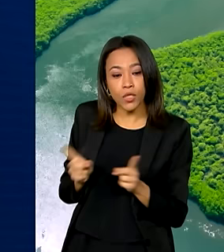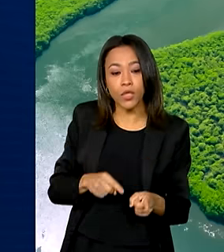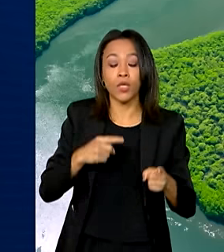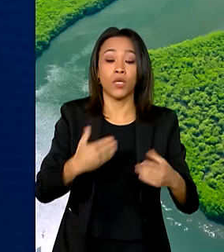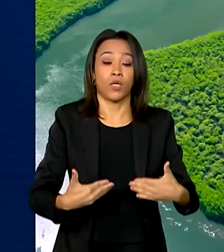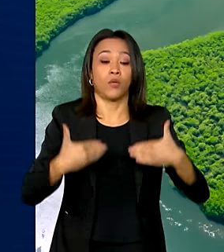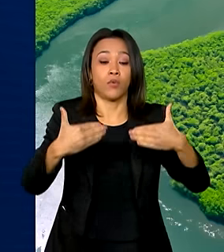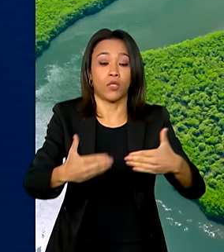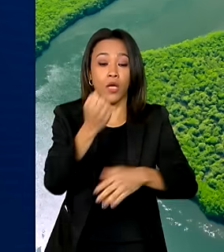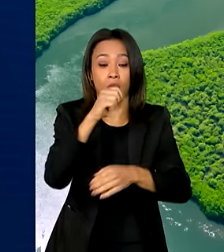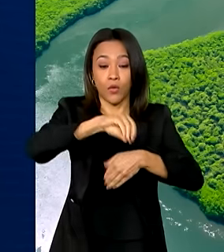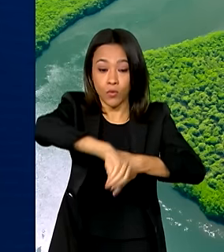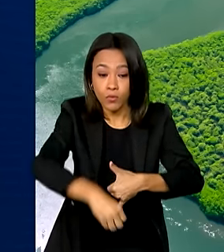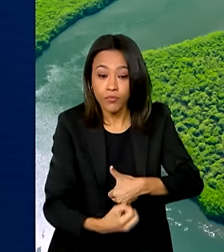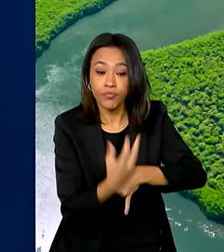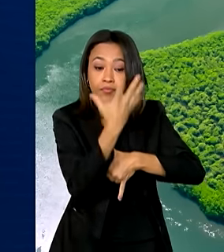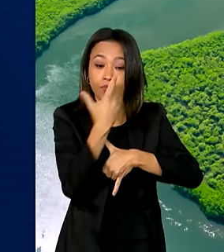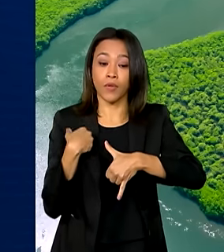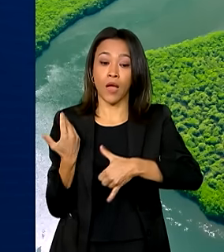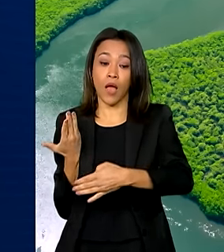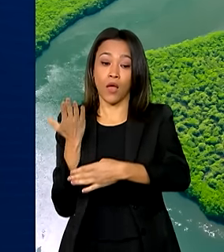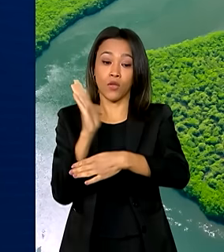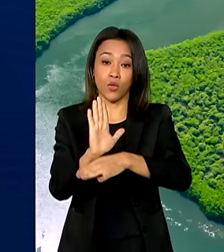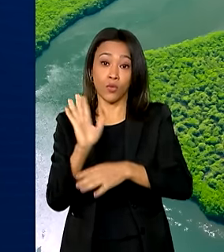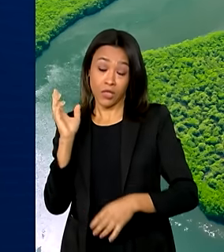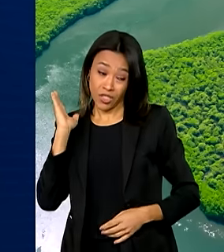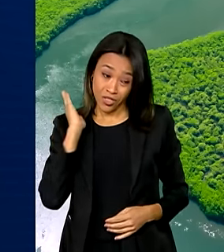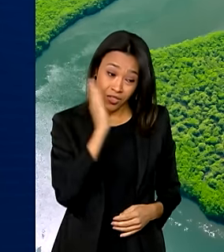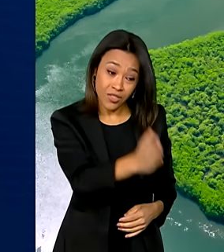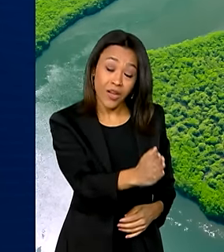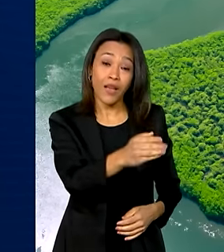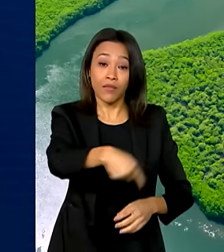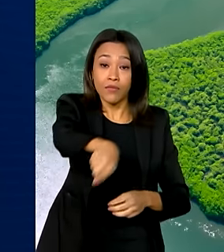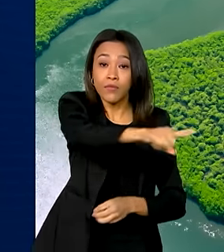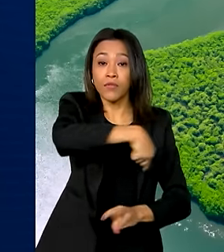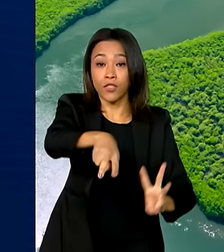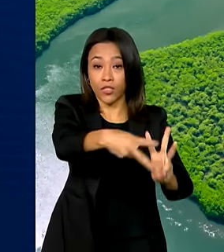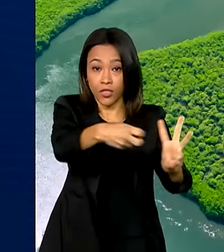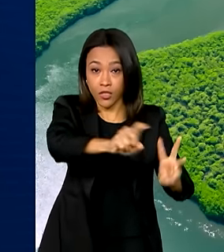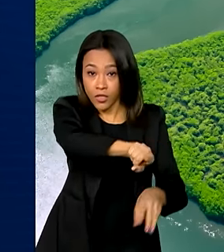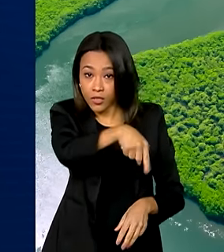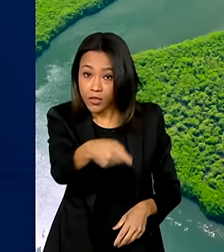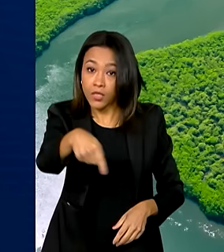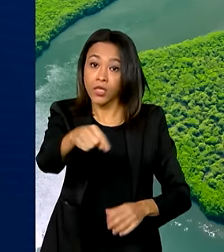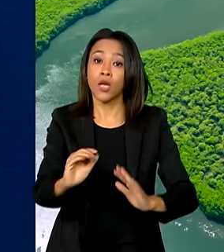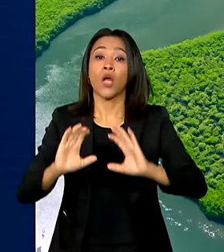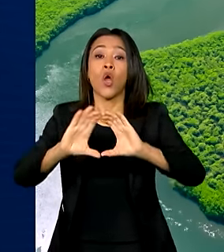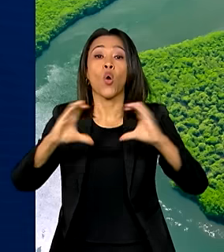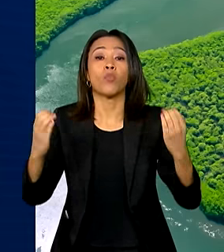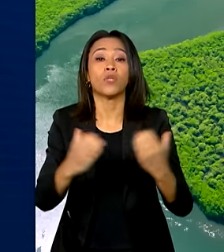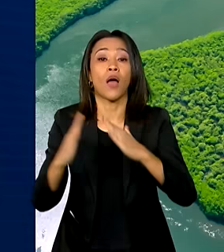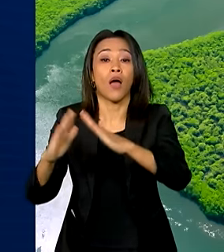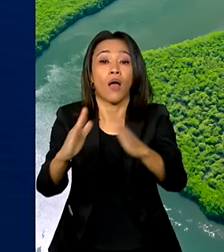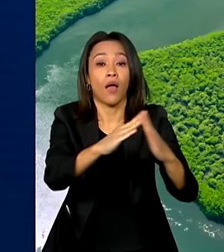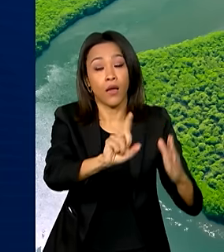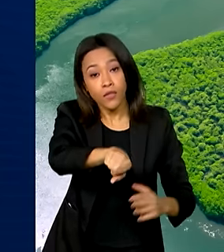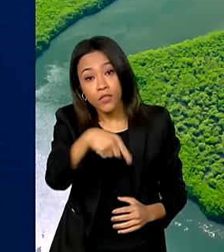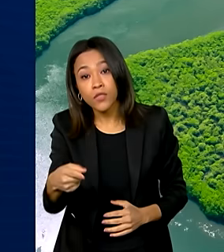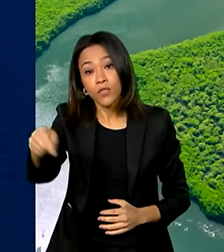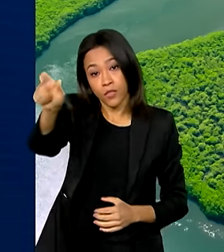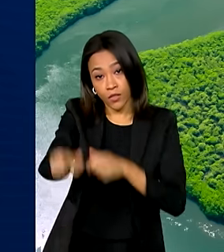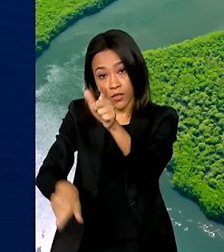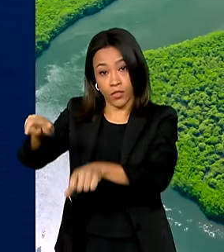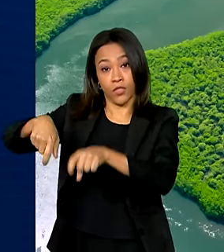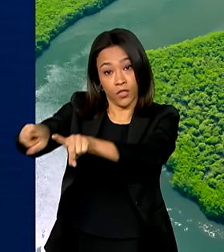Mudança do Clima, beneficia diretamente indígenas, comunidades tradicionais e agricultores